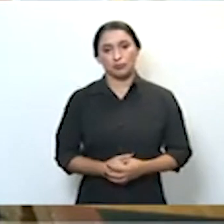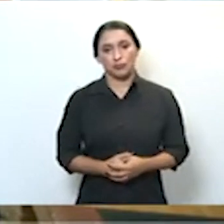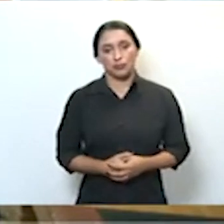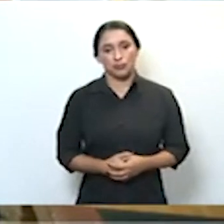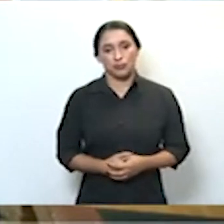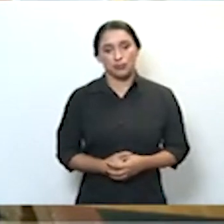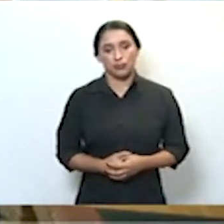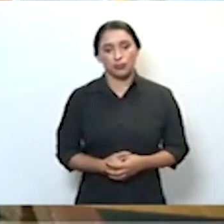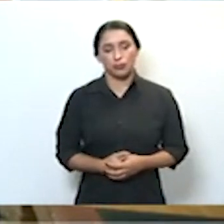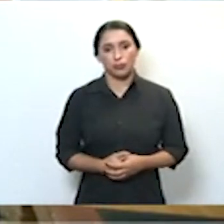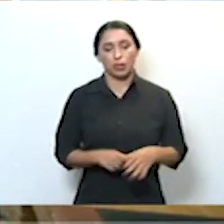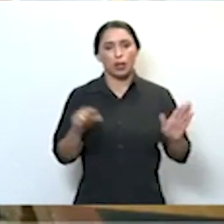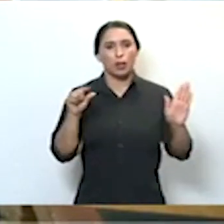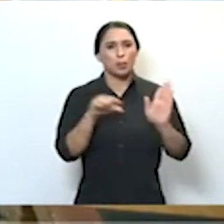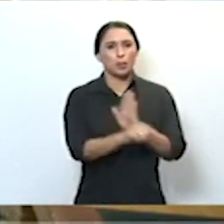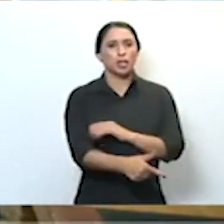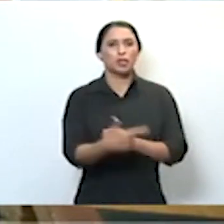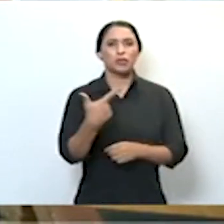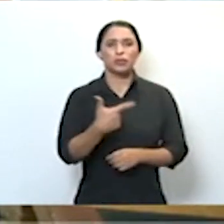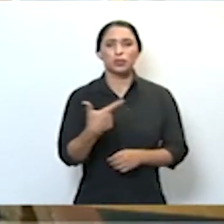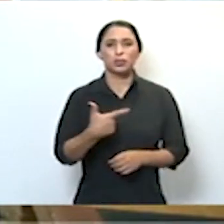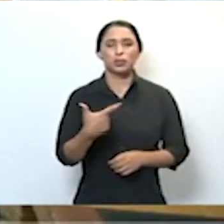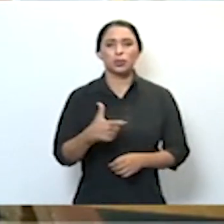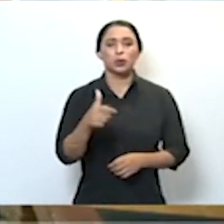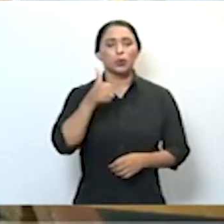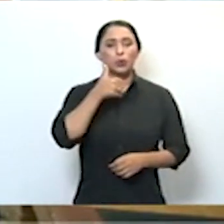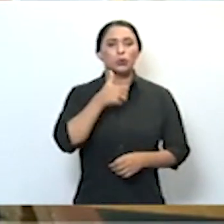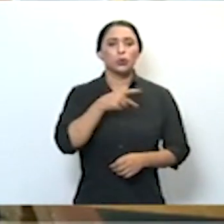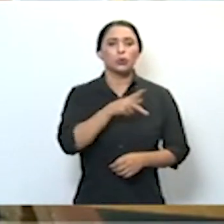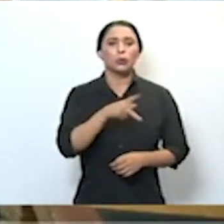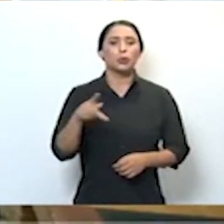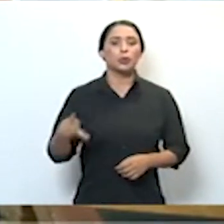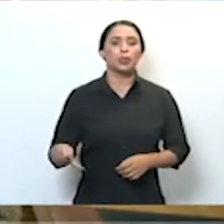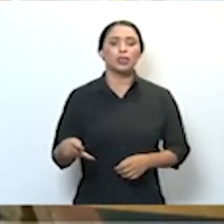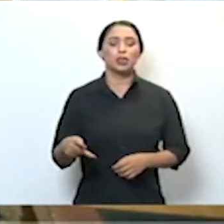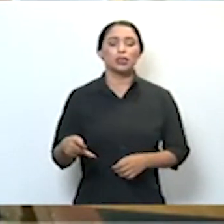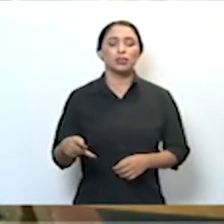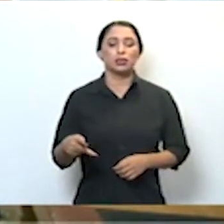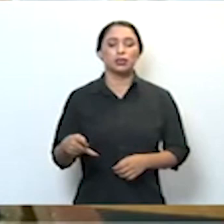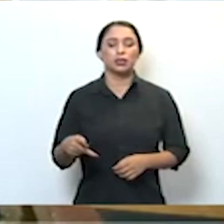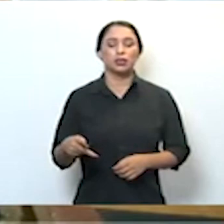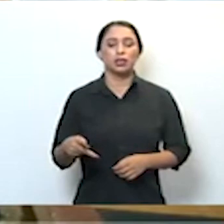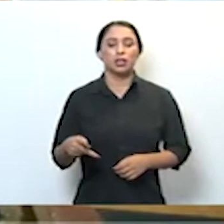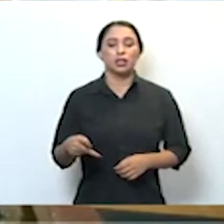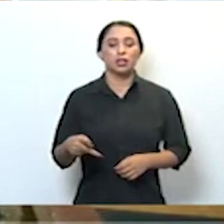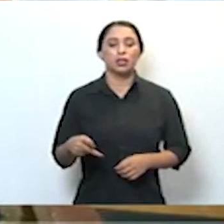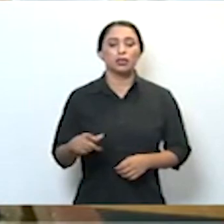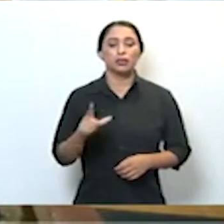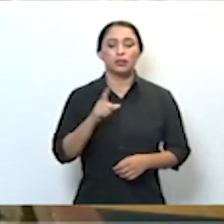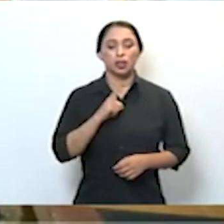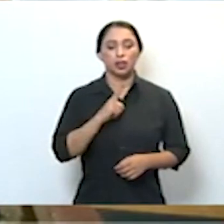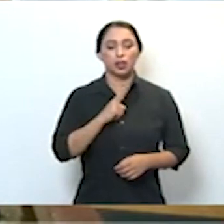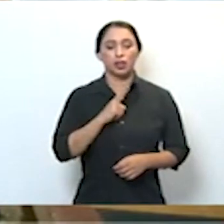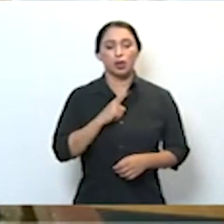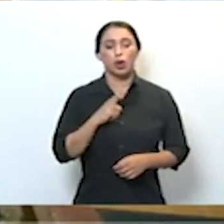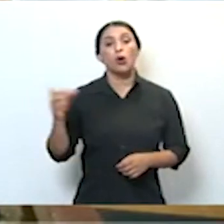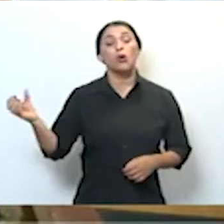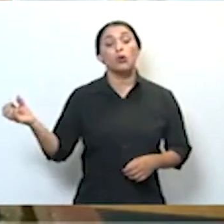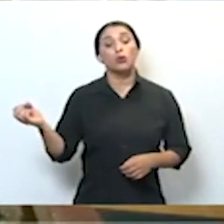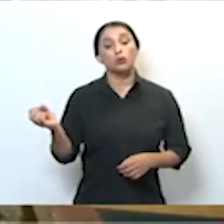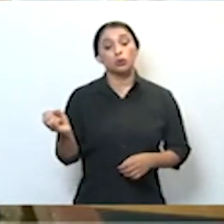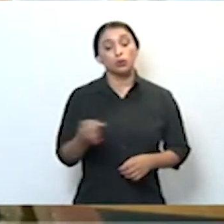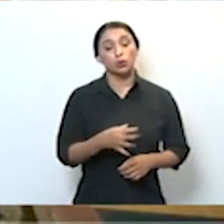No parágrafo segundo, o presidente do tribunal, vou deixar o cargo, passa a integrar a turma de que sai o novo